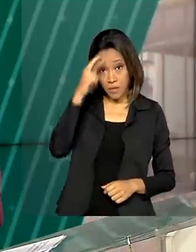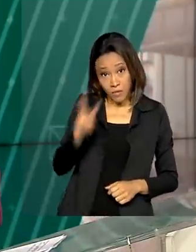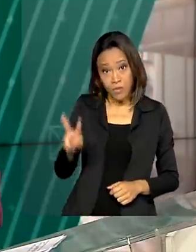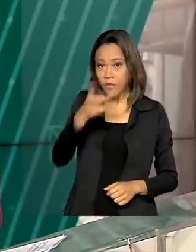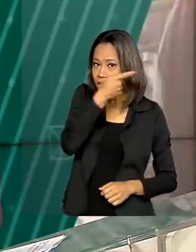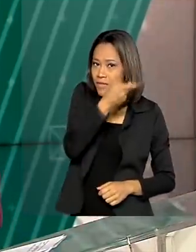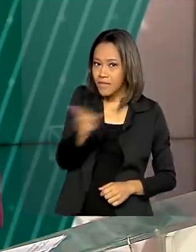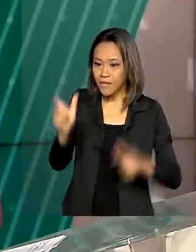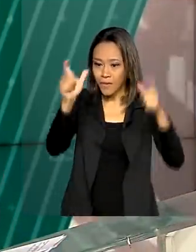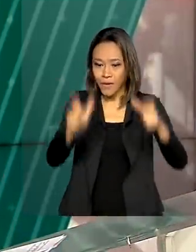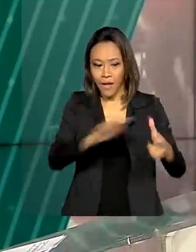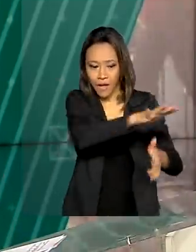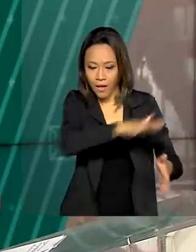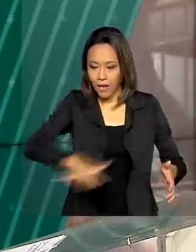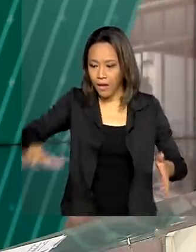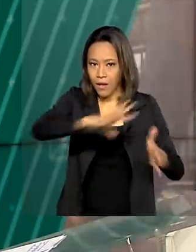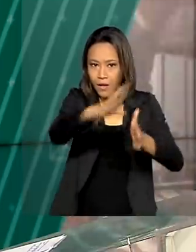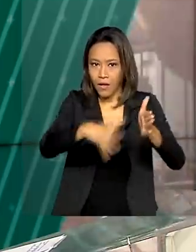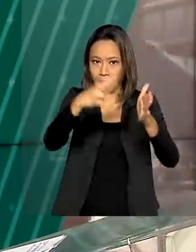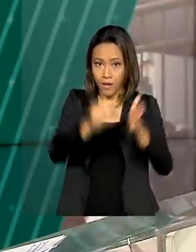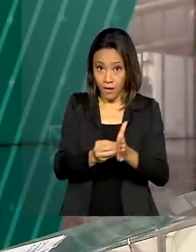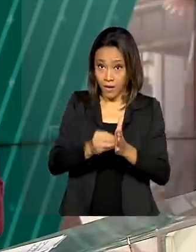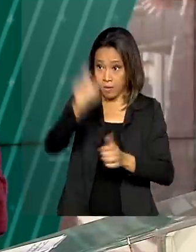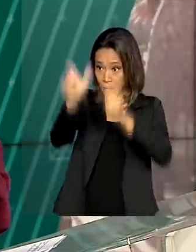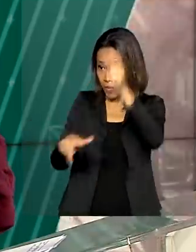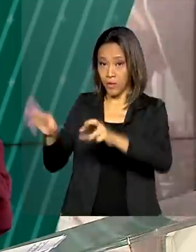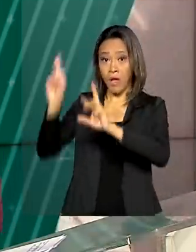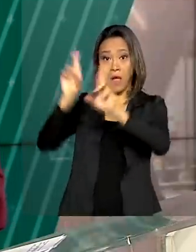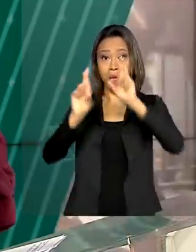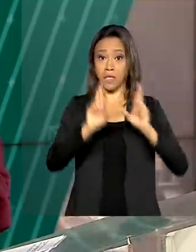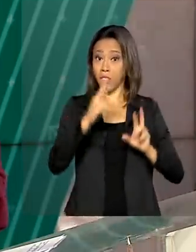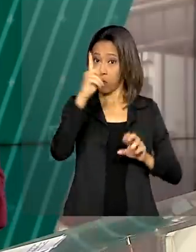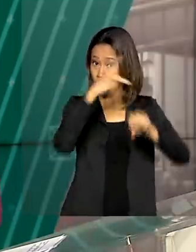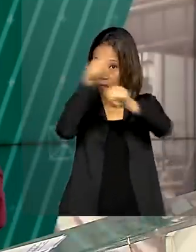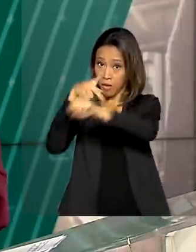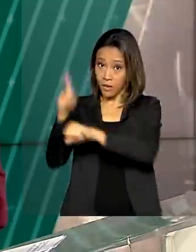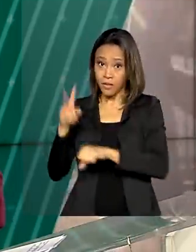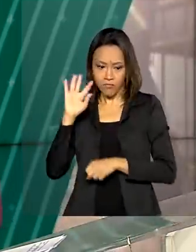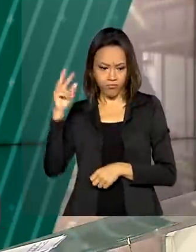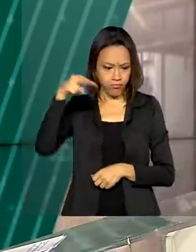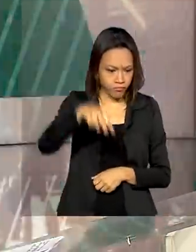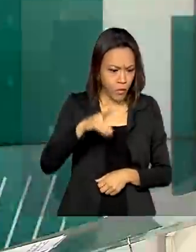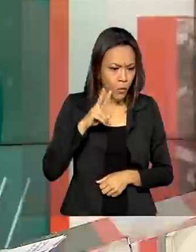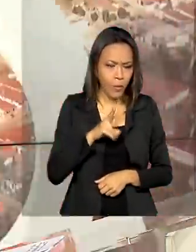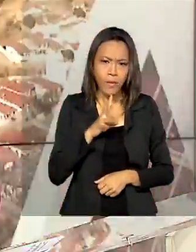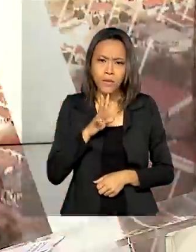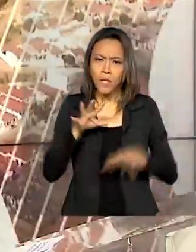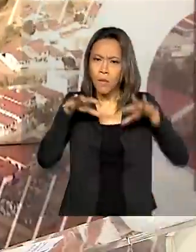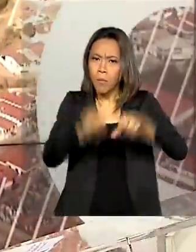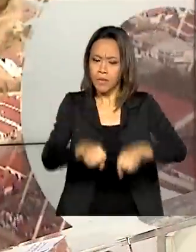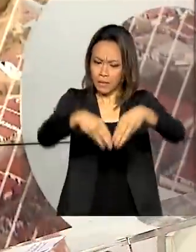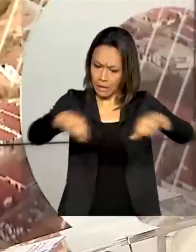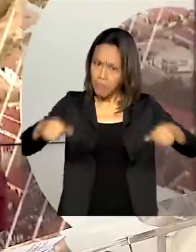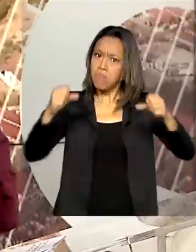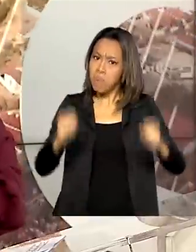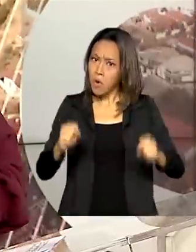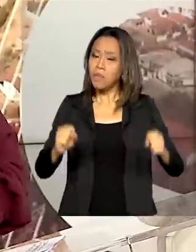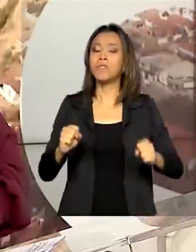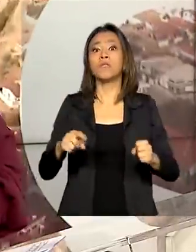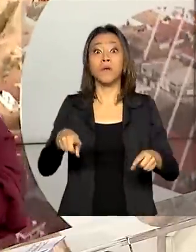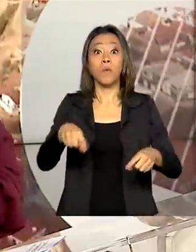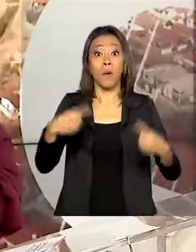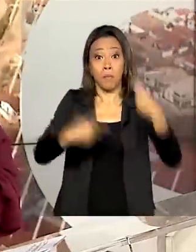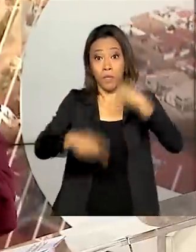de visita à Amazônia, embaixadores estrangeiros conheceram como a regularização fundiária pode ser uma política de combate ao